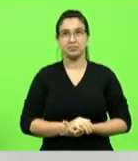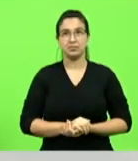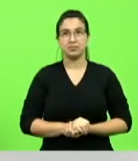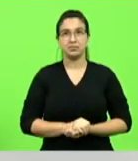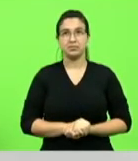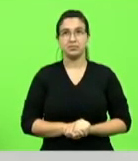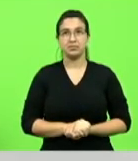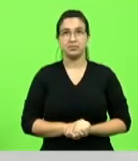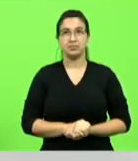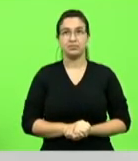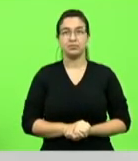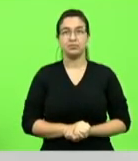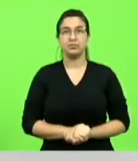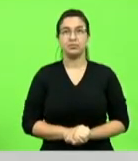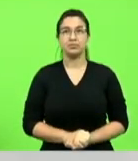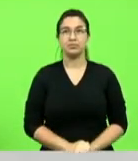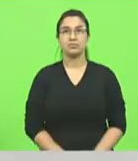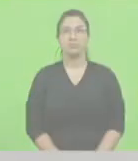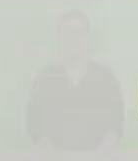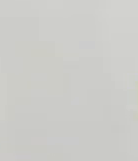atenção por gentileza